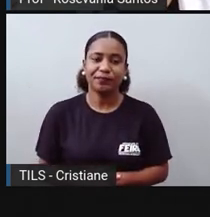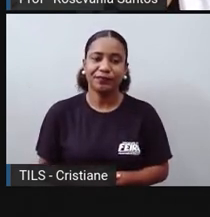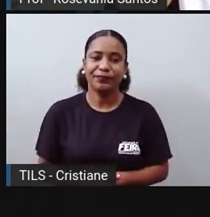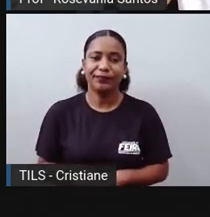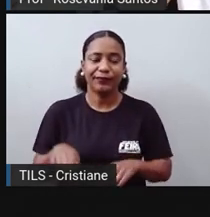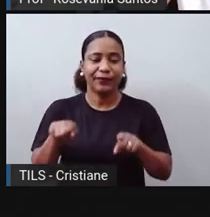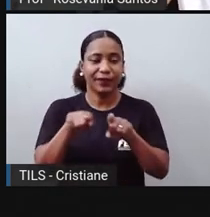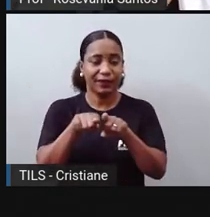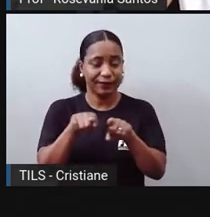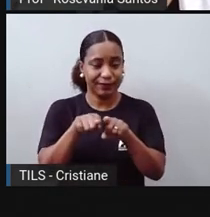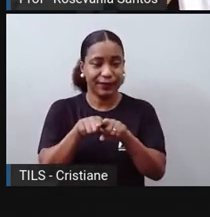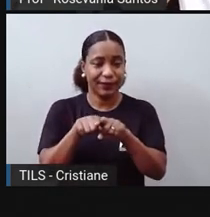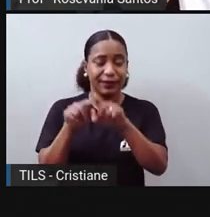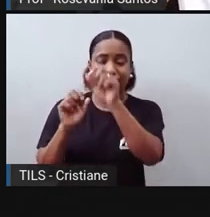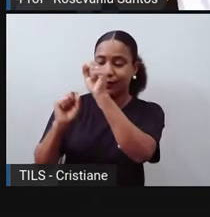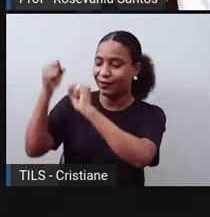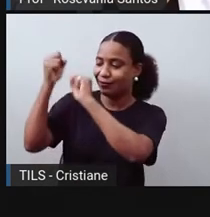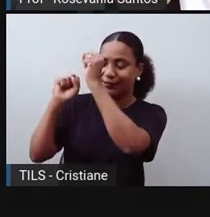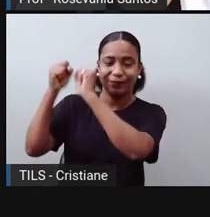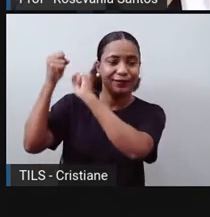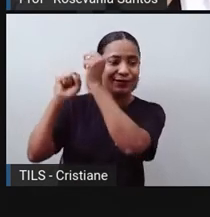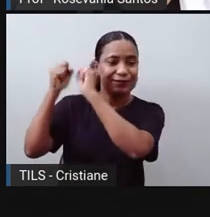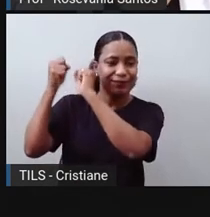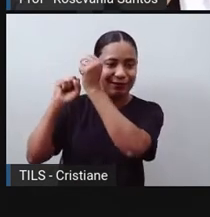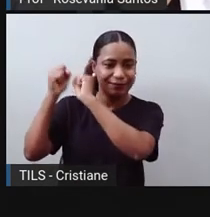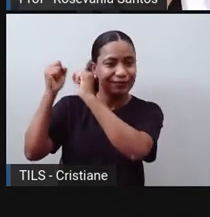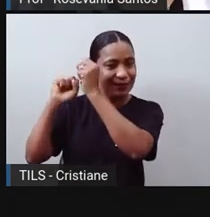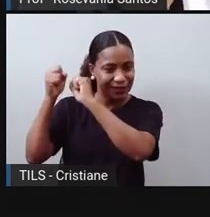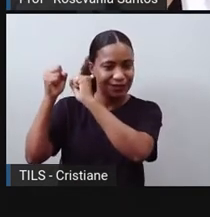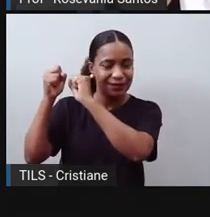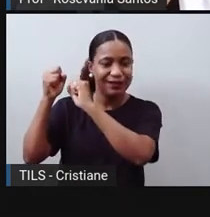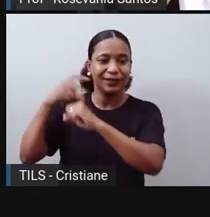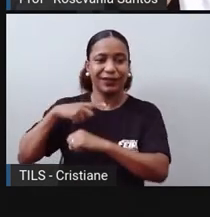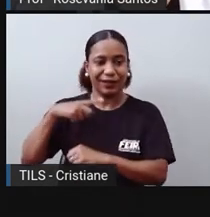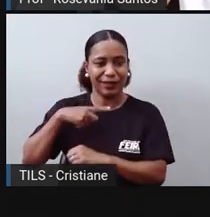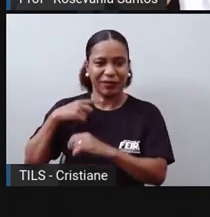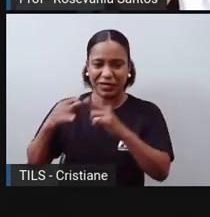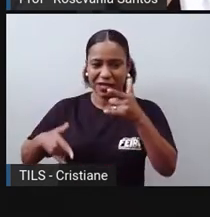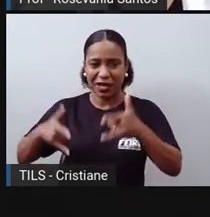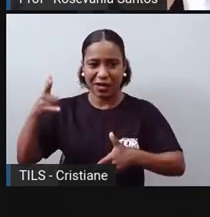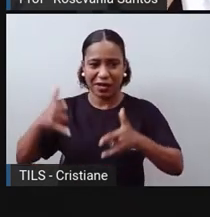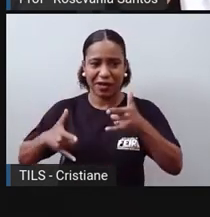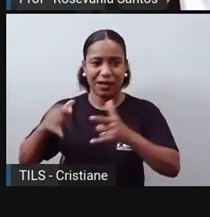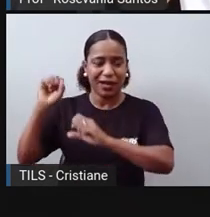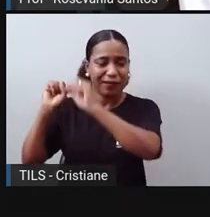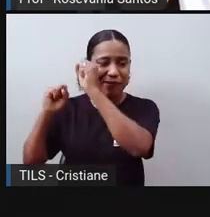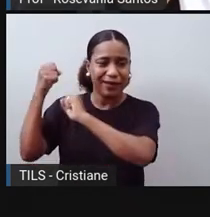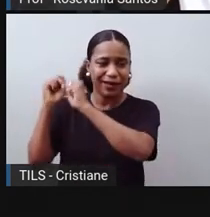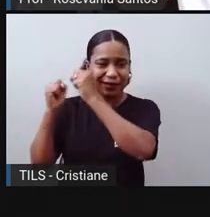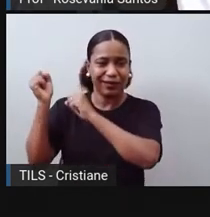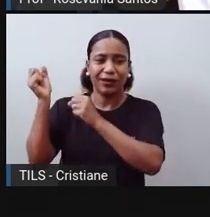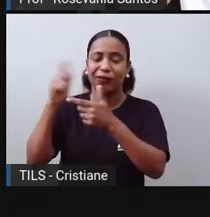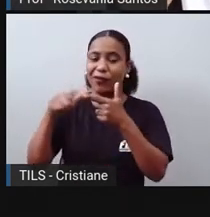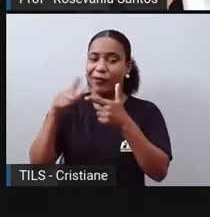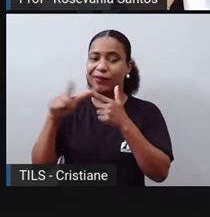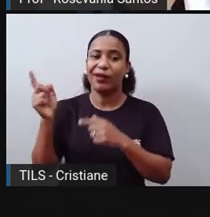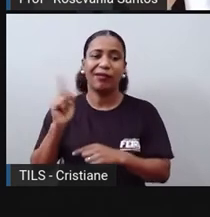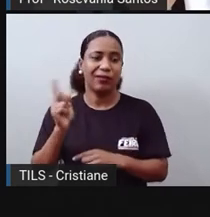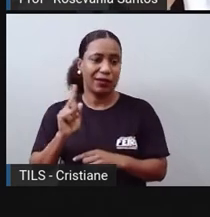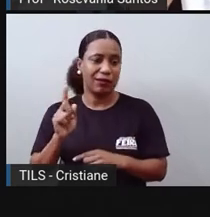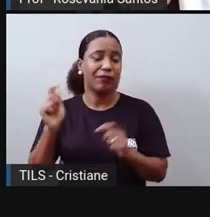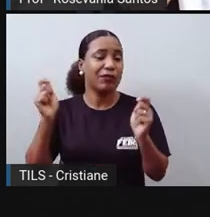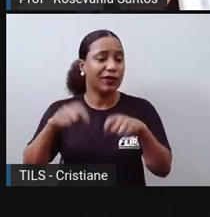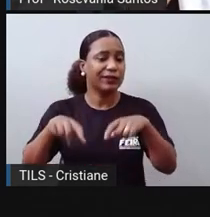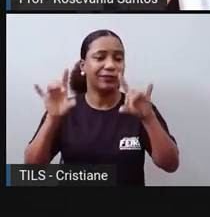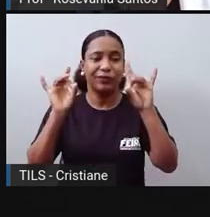mecanizado, não que as máquinas, elas, né, sejam a vilã totalmente, porque você pode se especializar e tem